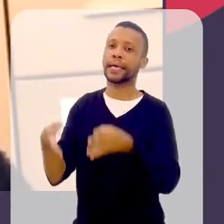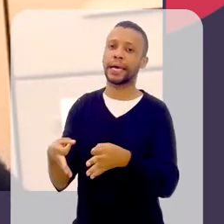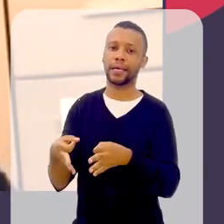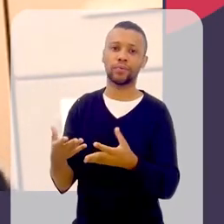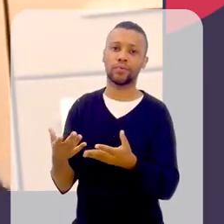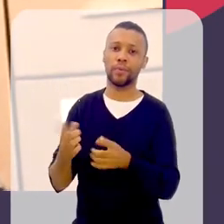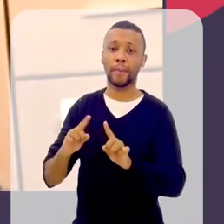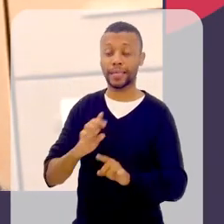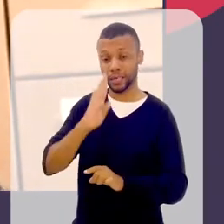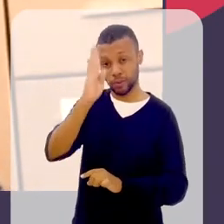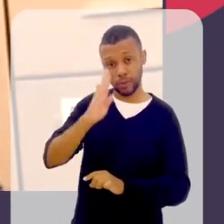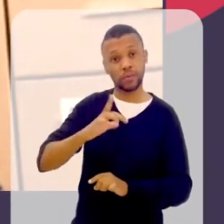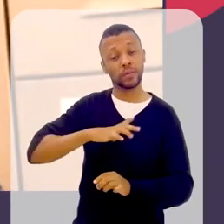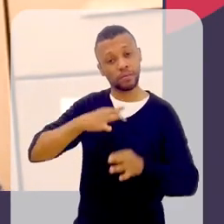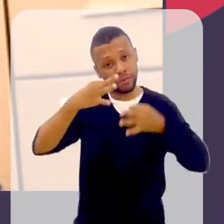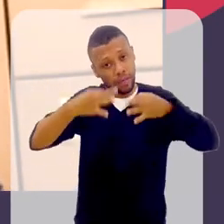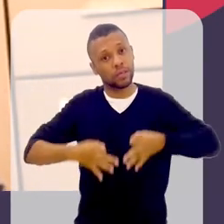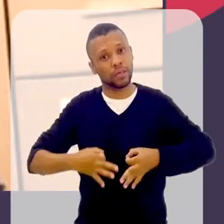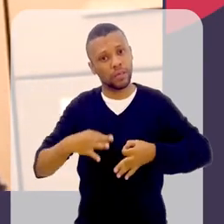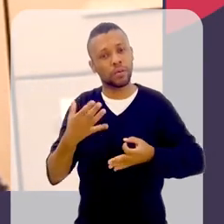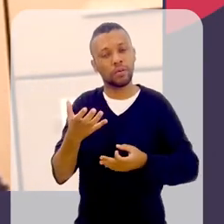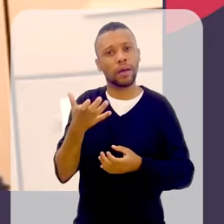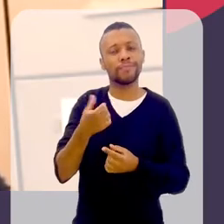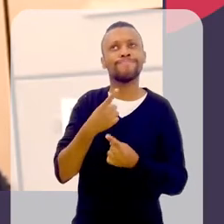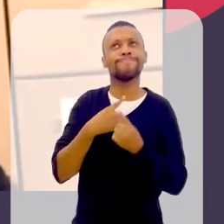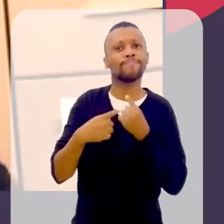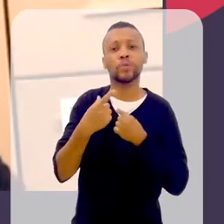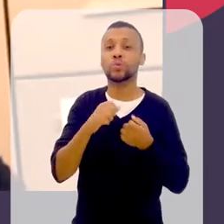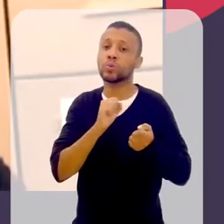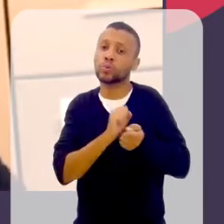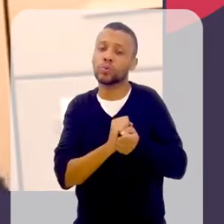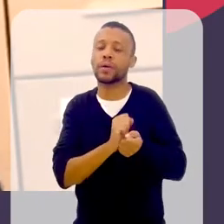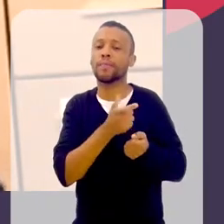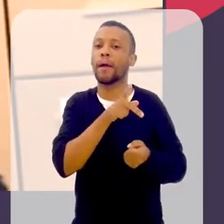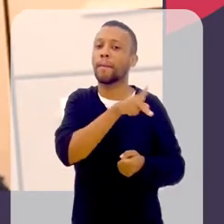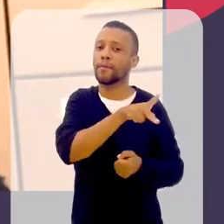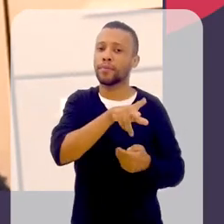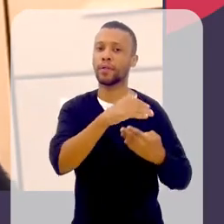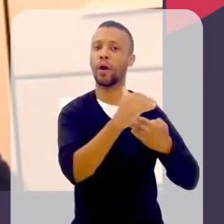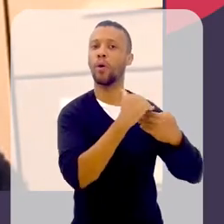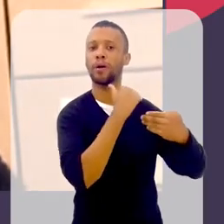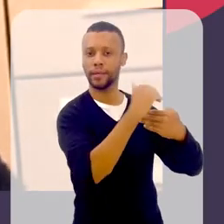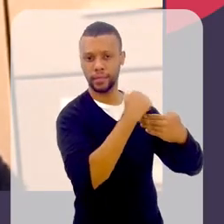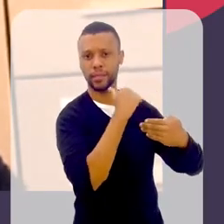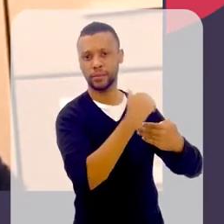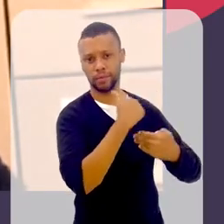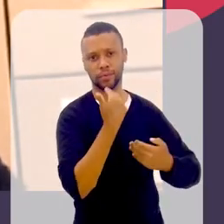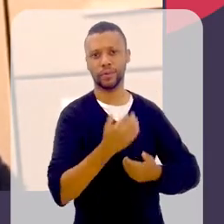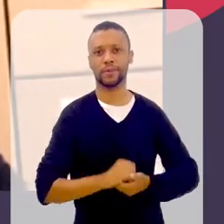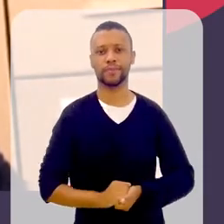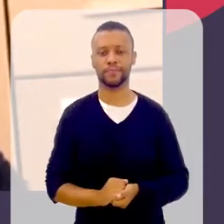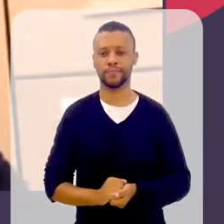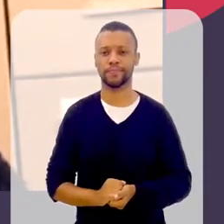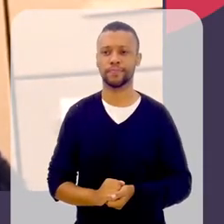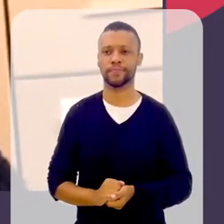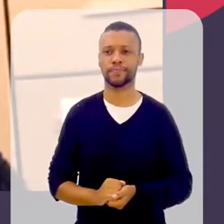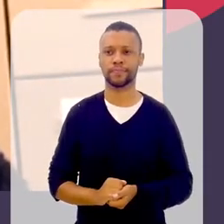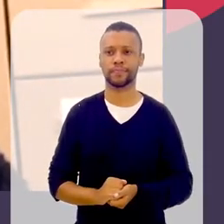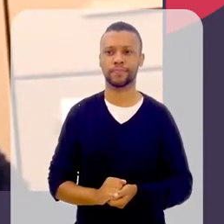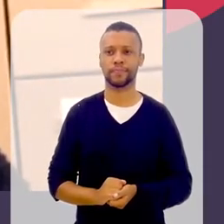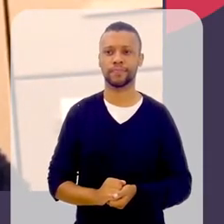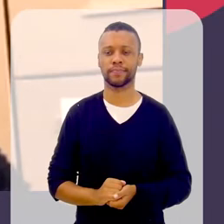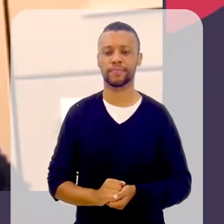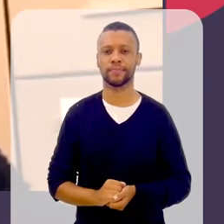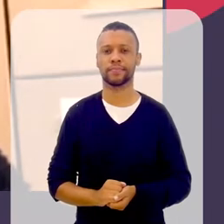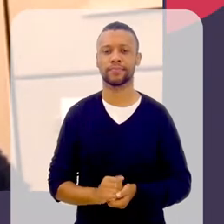em quê. Mas, se for aqui no Brasil, com certeza com a minha orientadora. Então, é